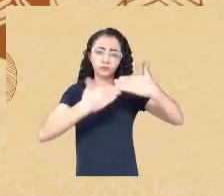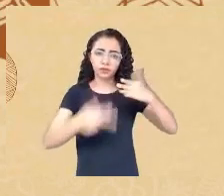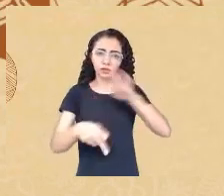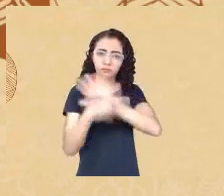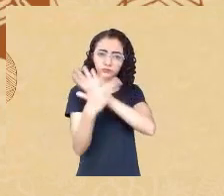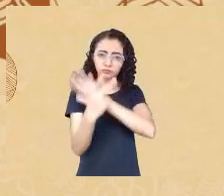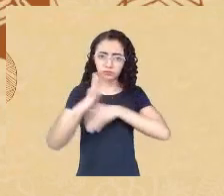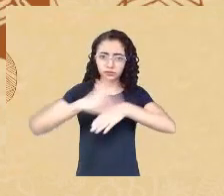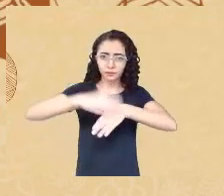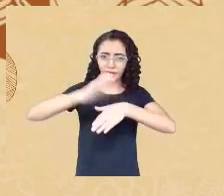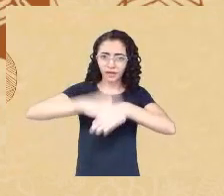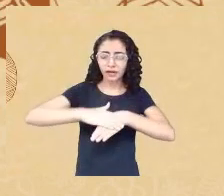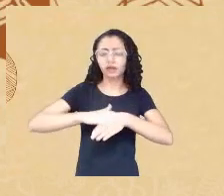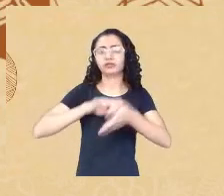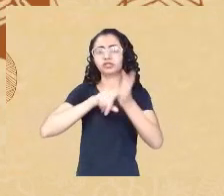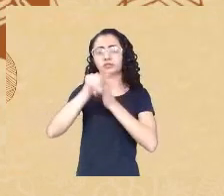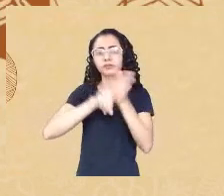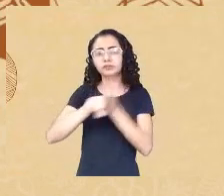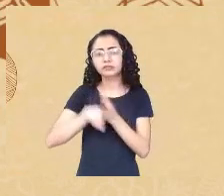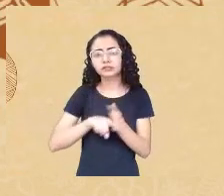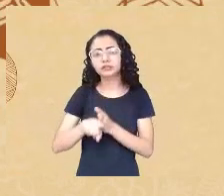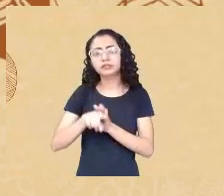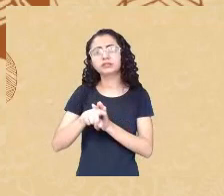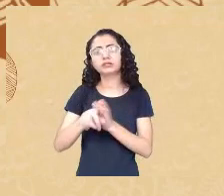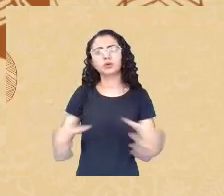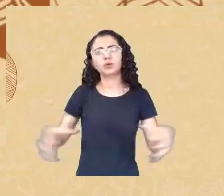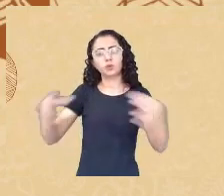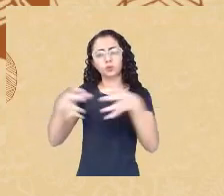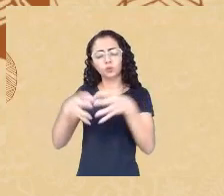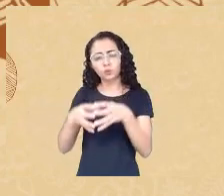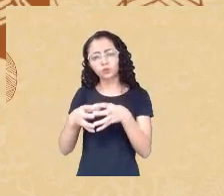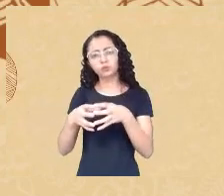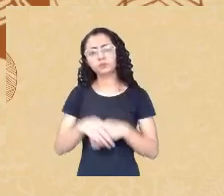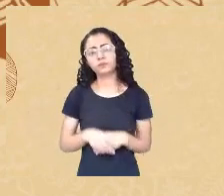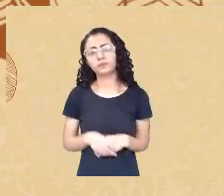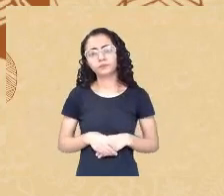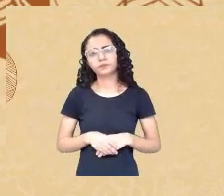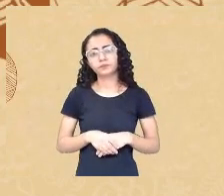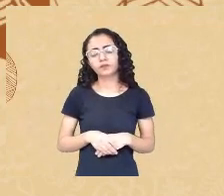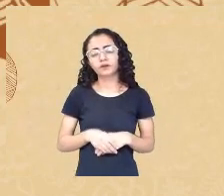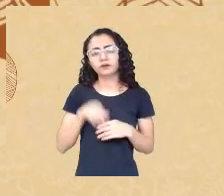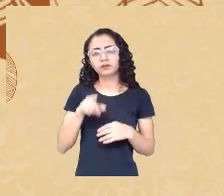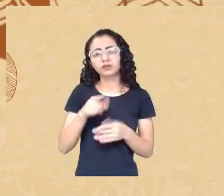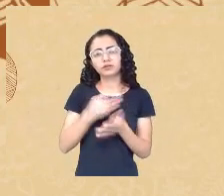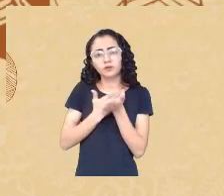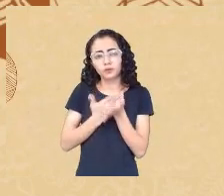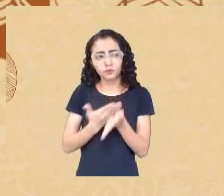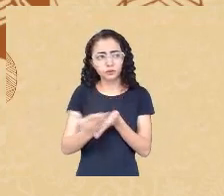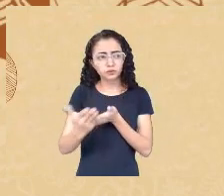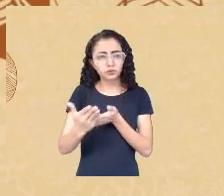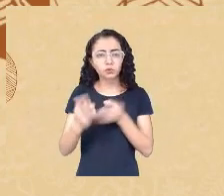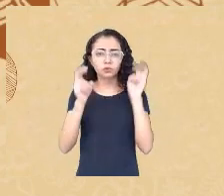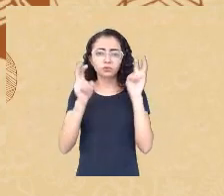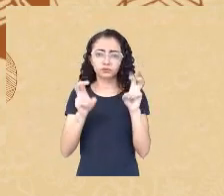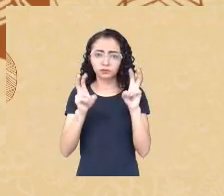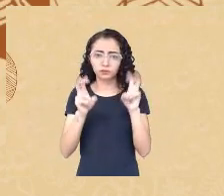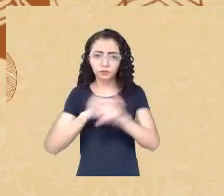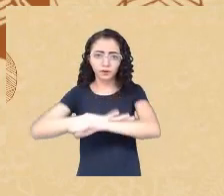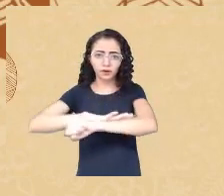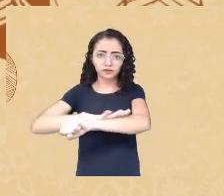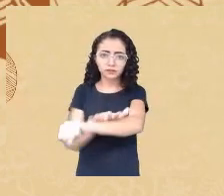do laboratório do Léo Gil do que então começou a pensar na questão racial como pretende